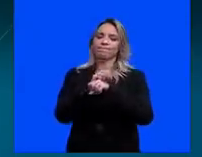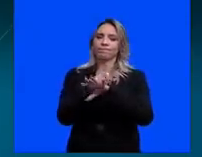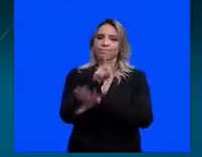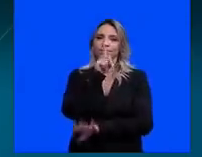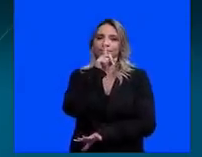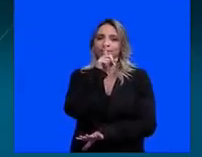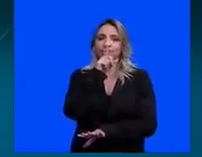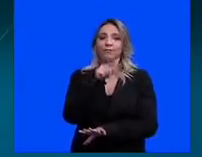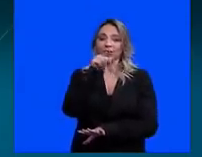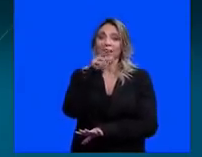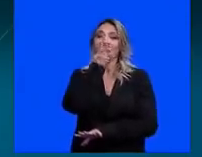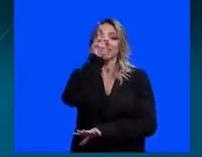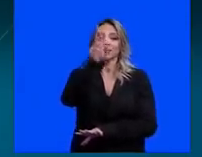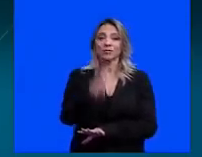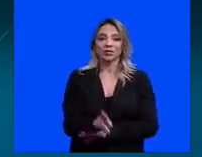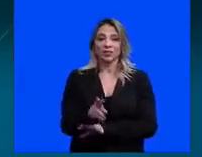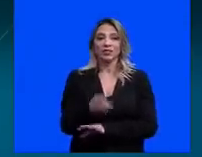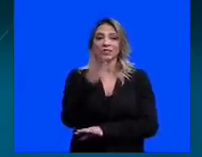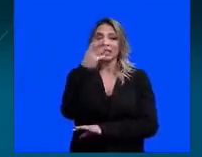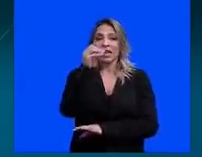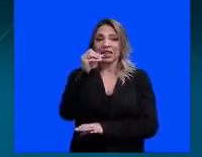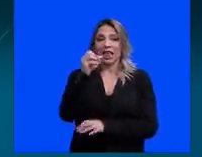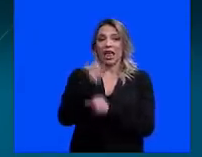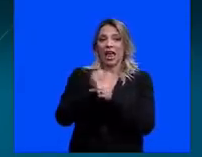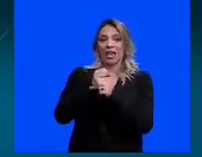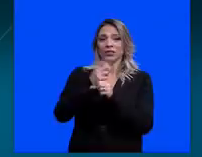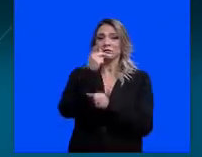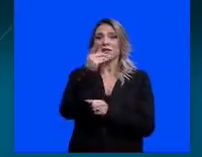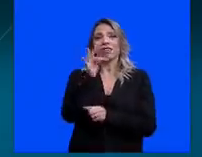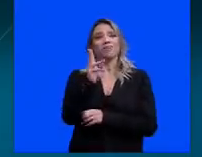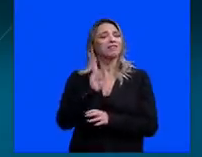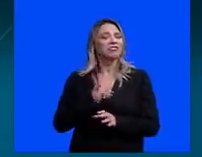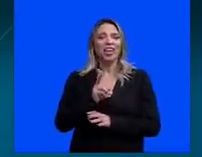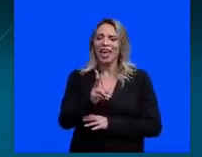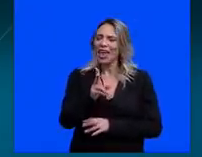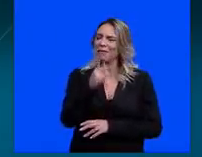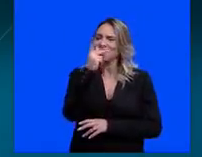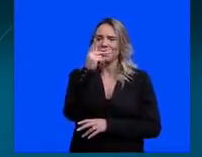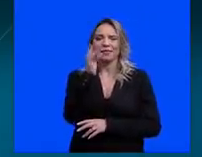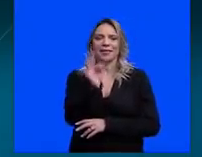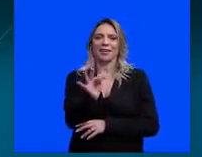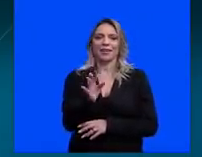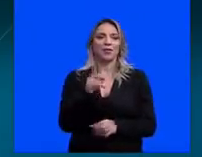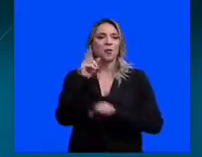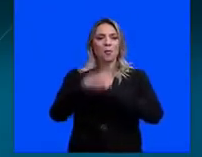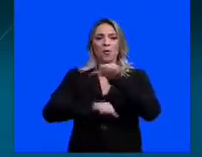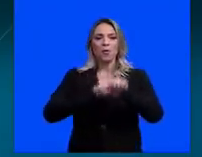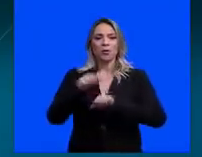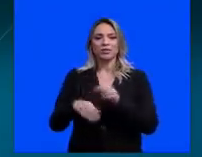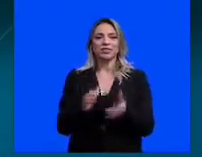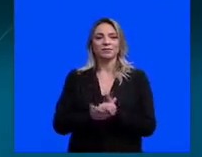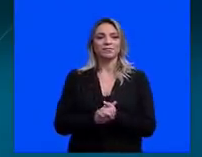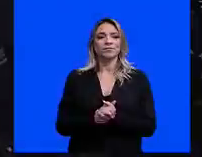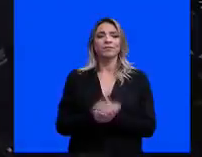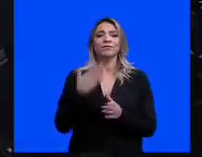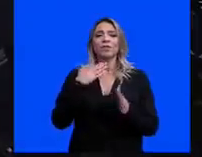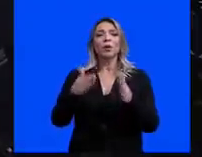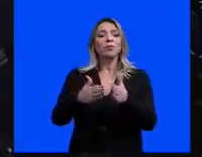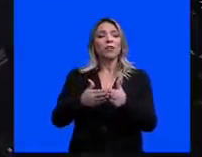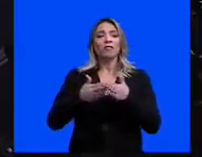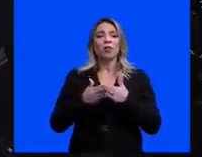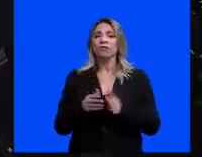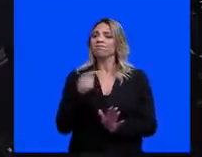São os seus 30 anos de PT. Quem é PT, sempre PT, não professora? Por favor, isso não é,